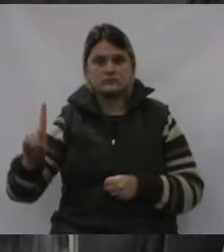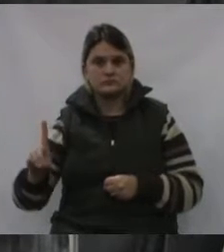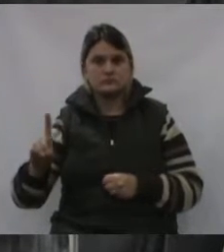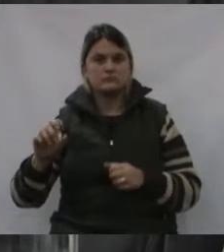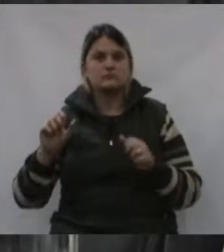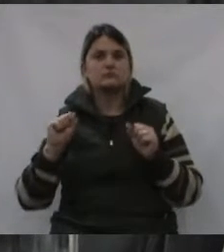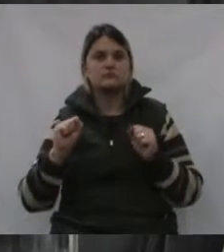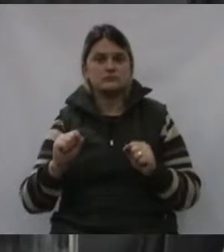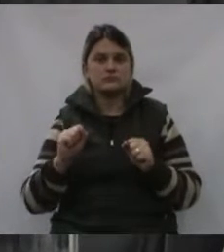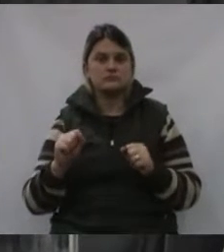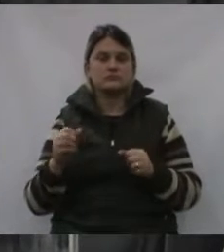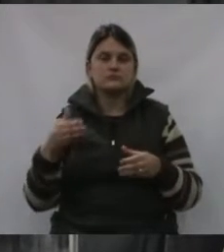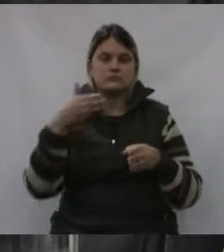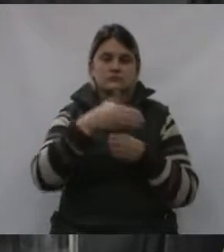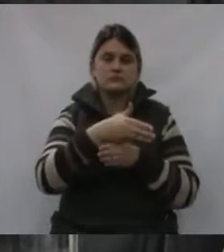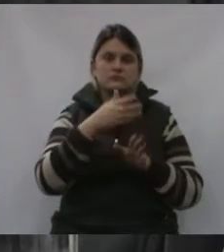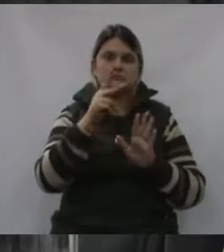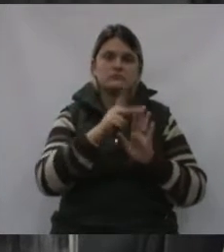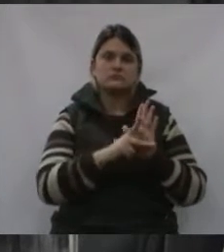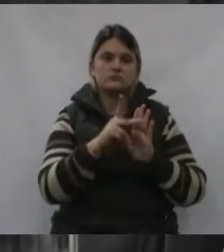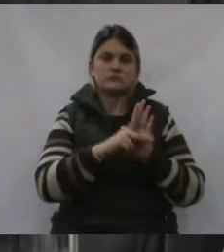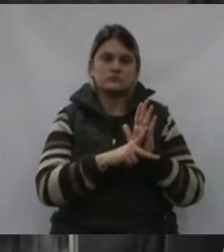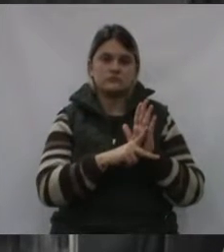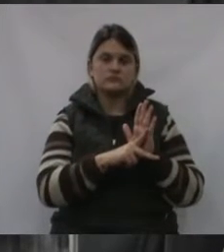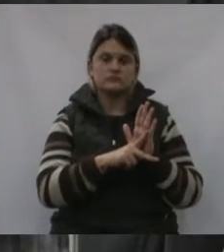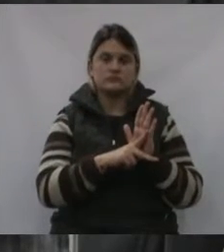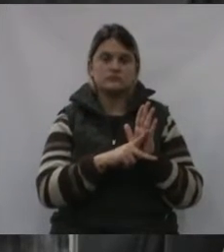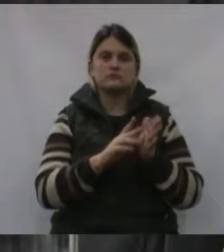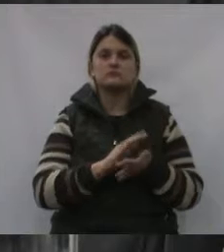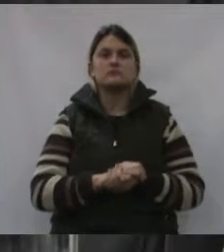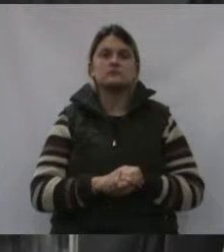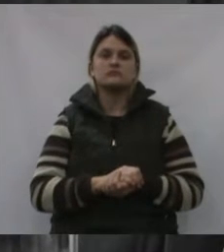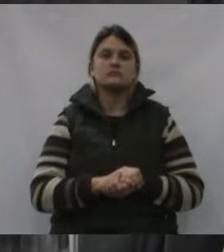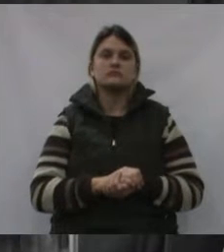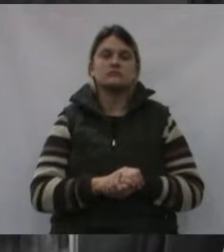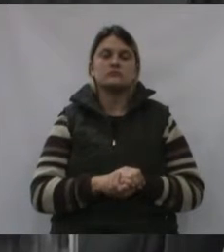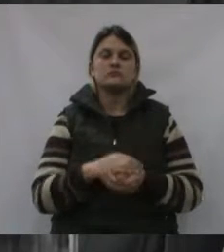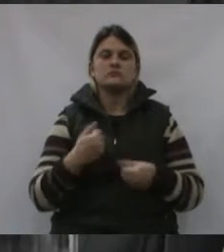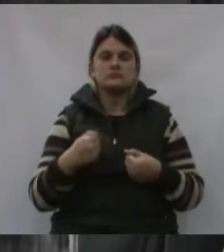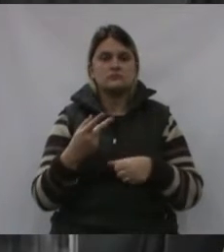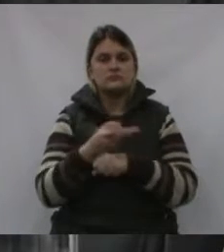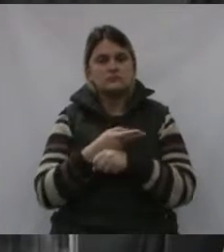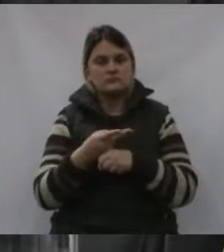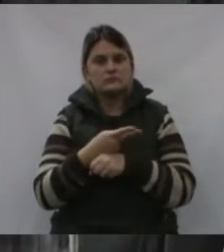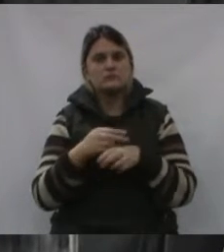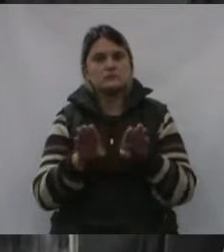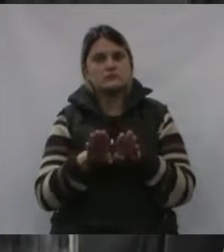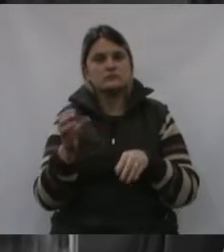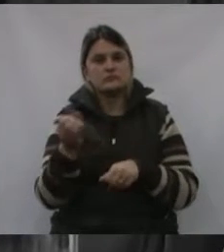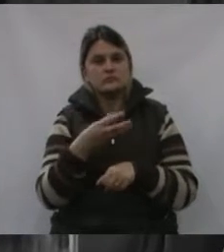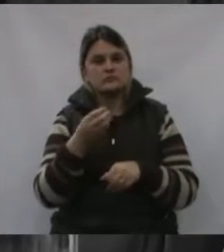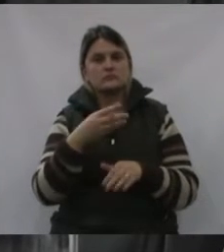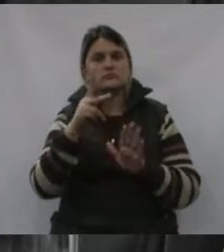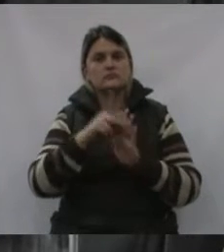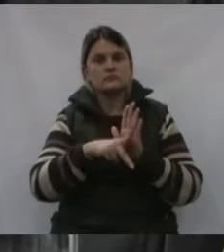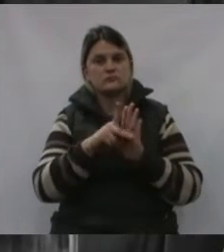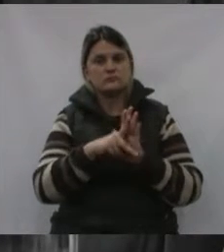colocadas em vários projetos e buscar também novos projetos para essas pessoas